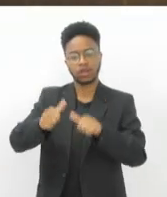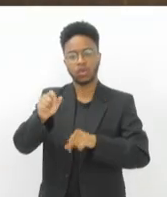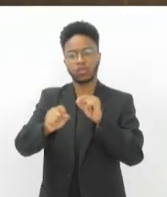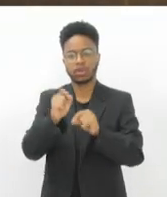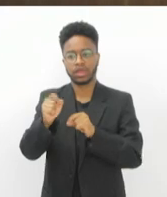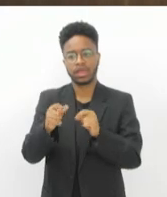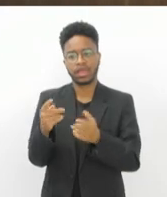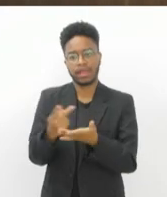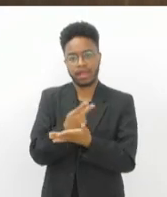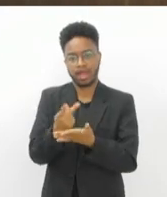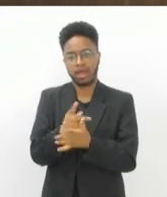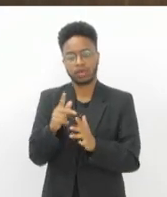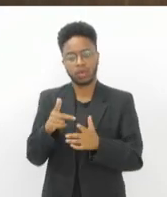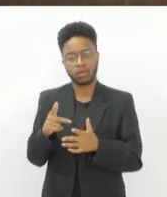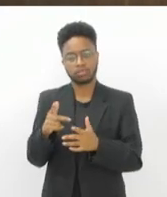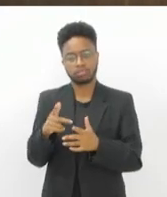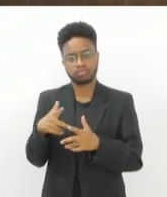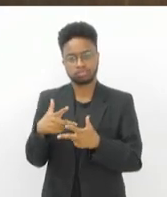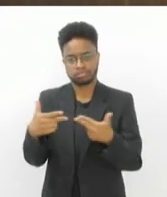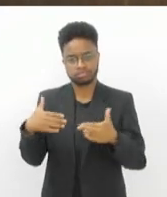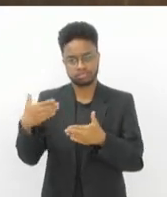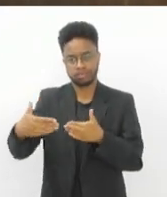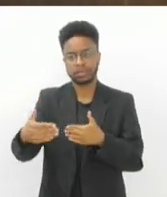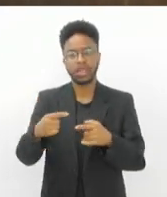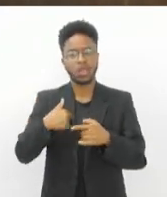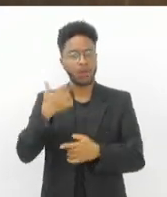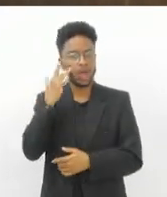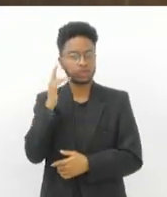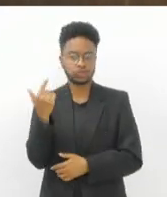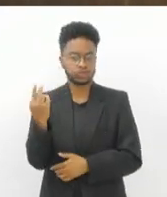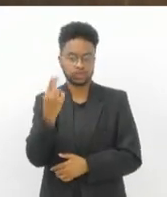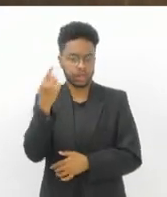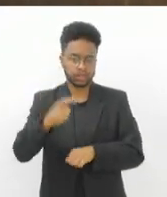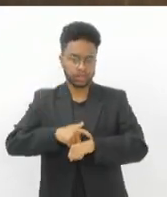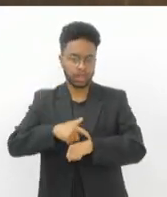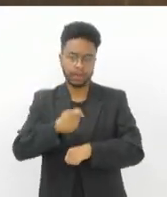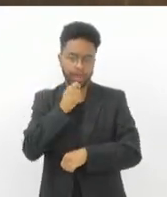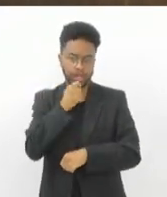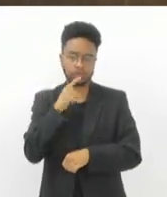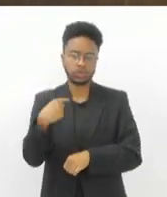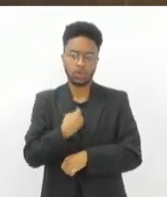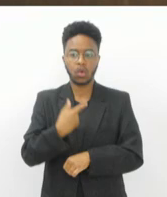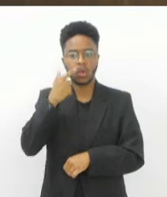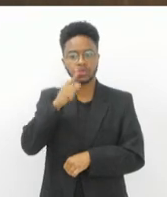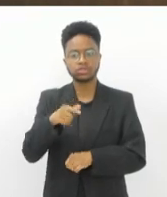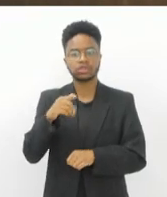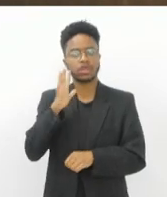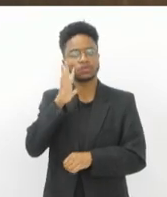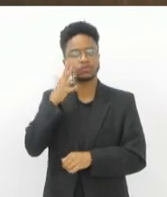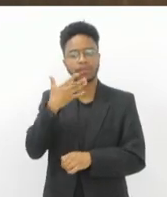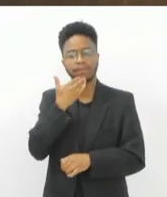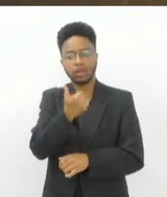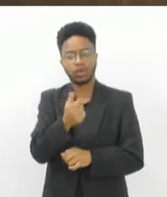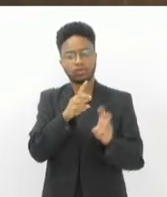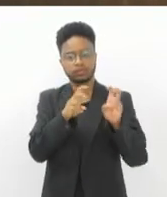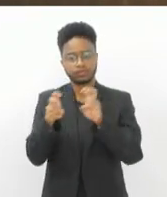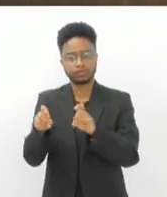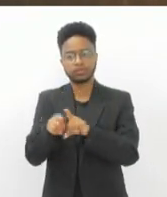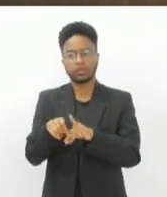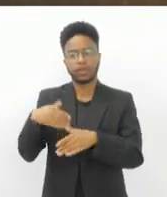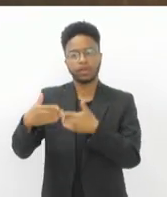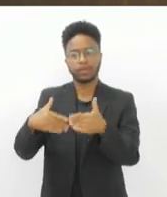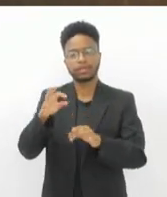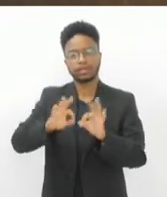Eu acho que o tempo não foi suficiente para a gente chegar às melhores condições, inclusive processos de trabalho, organização